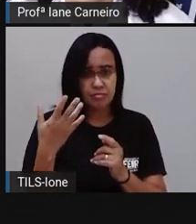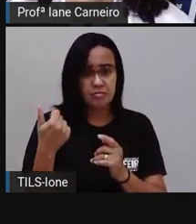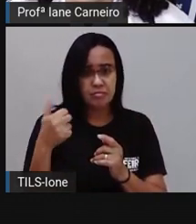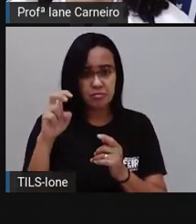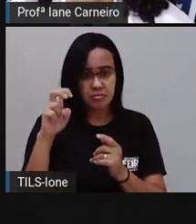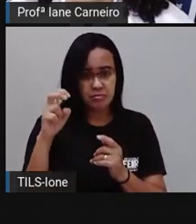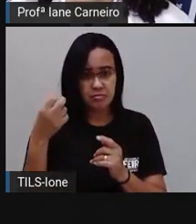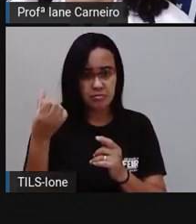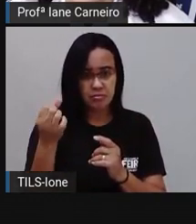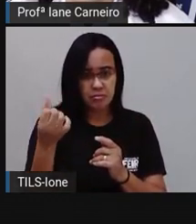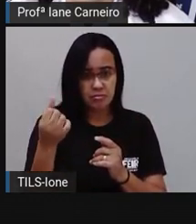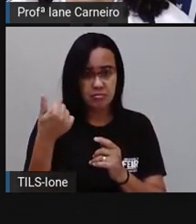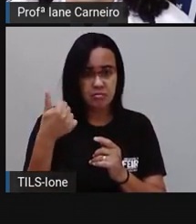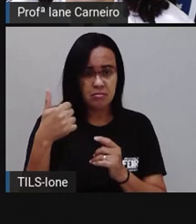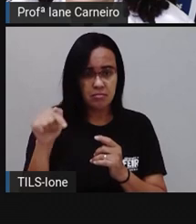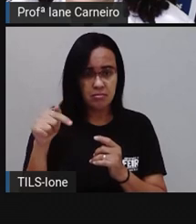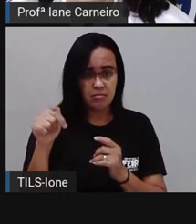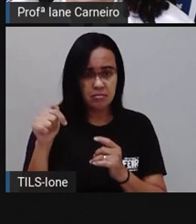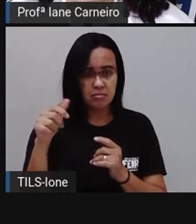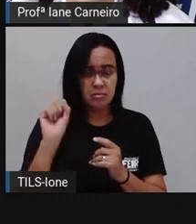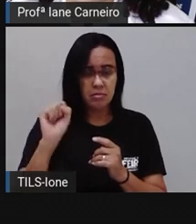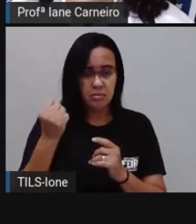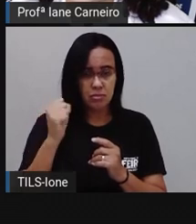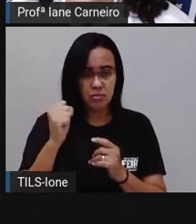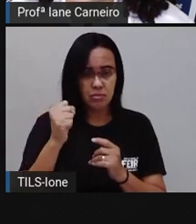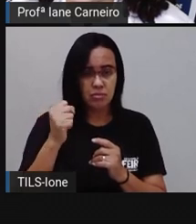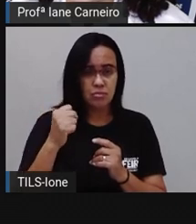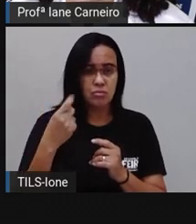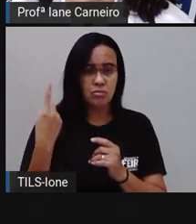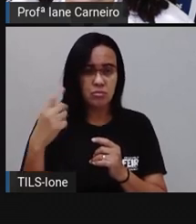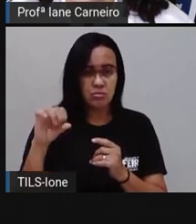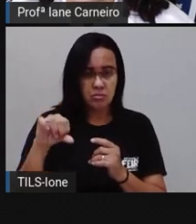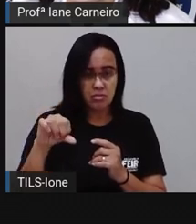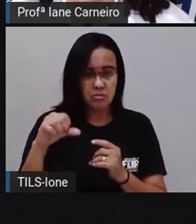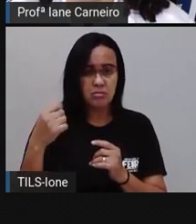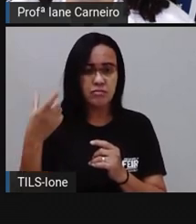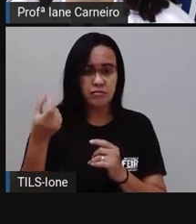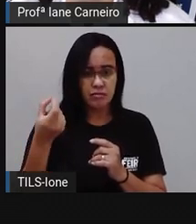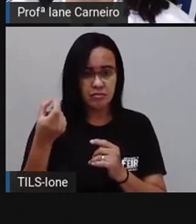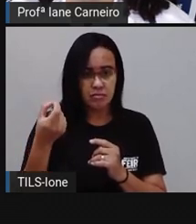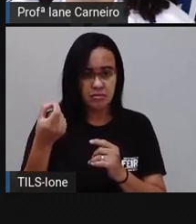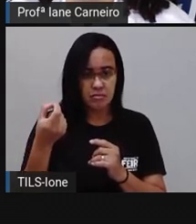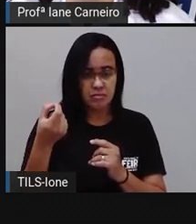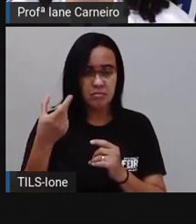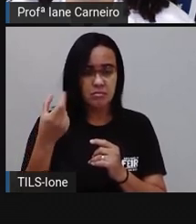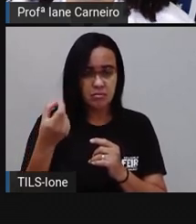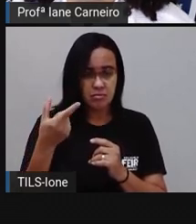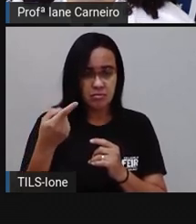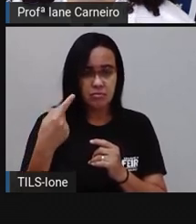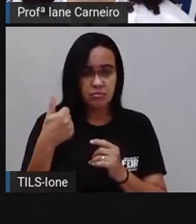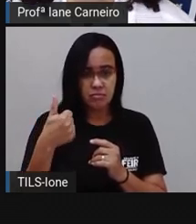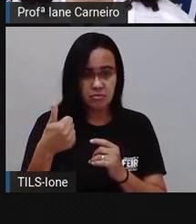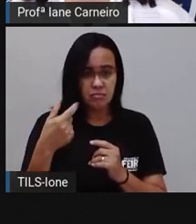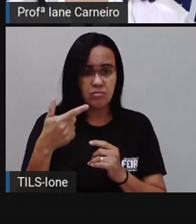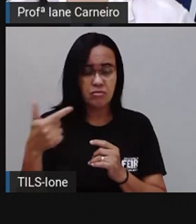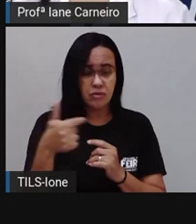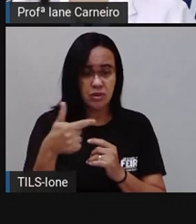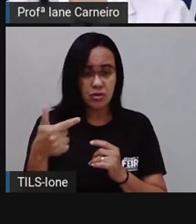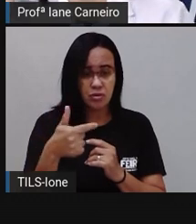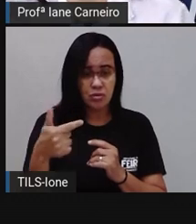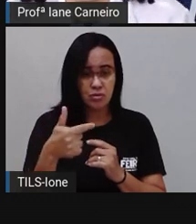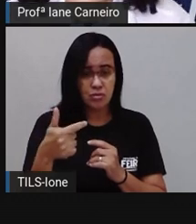15, 16, 17, 18, 19, 20, 21, 22.